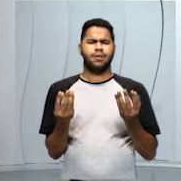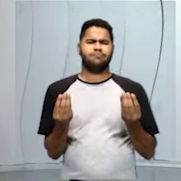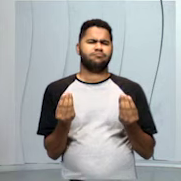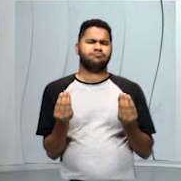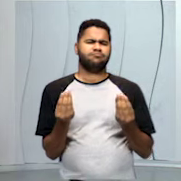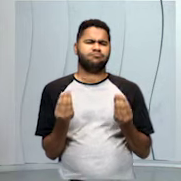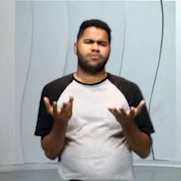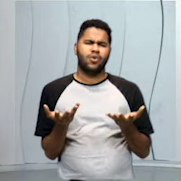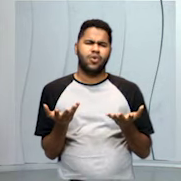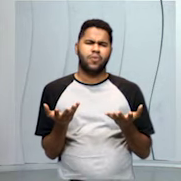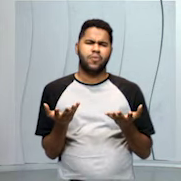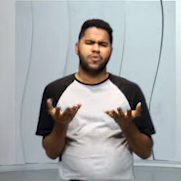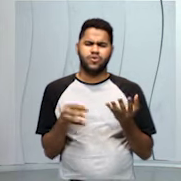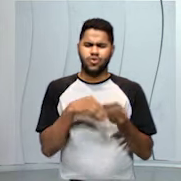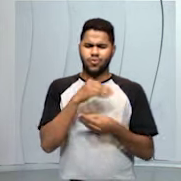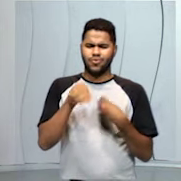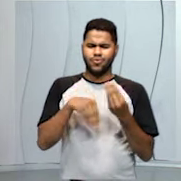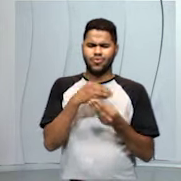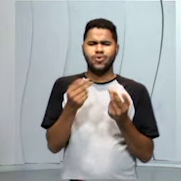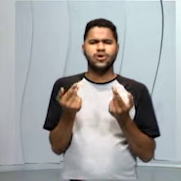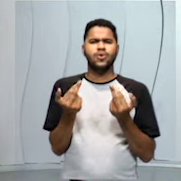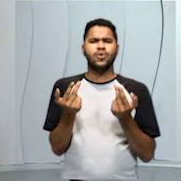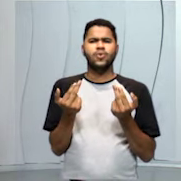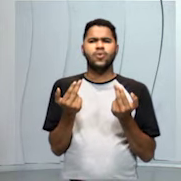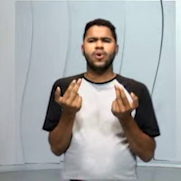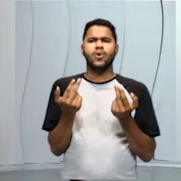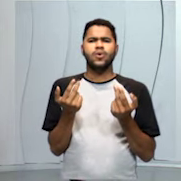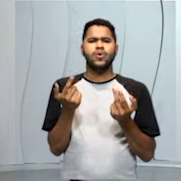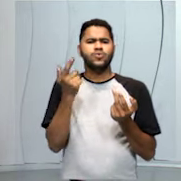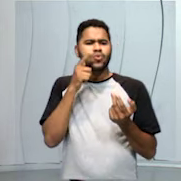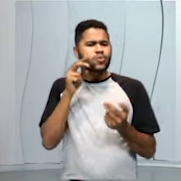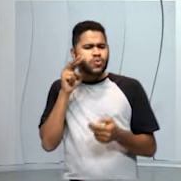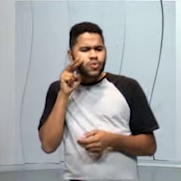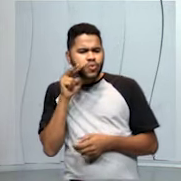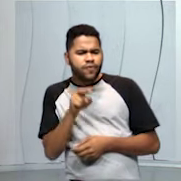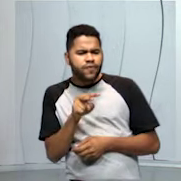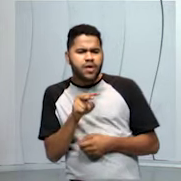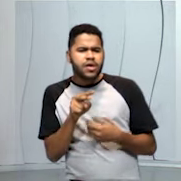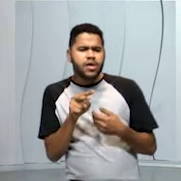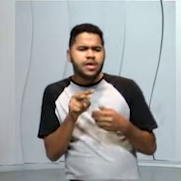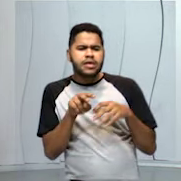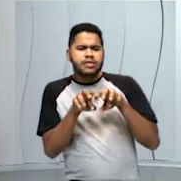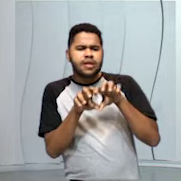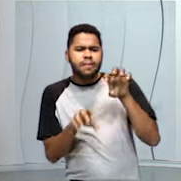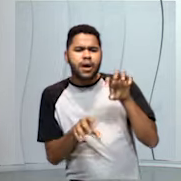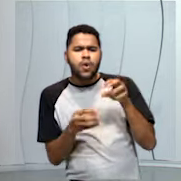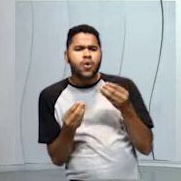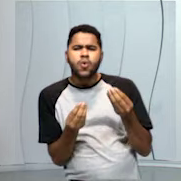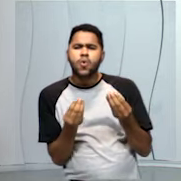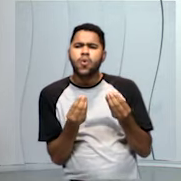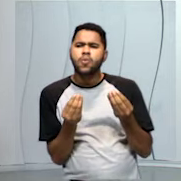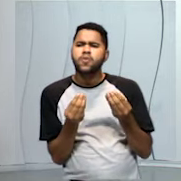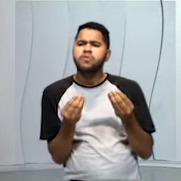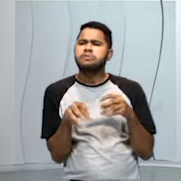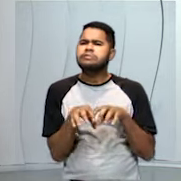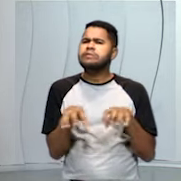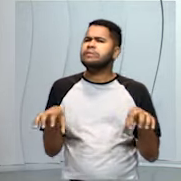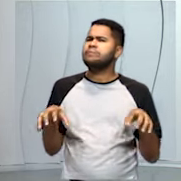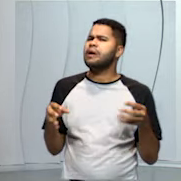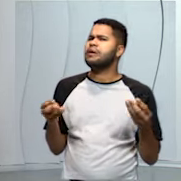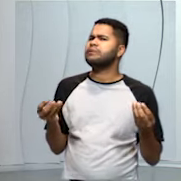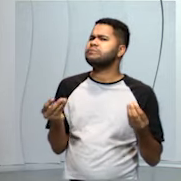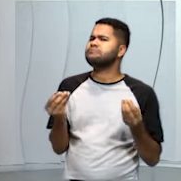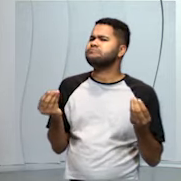como assim? Se eu misturo homogênea, eu nem consigo ver os elementos, não consigo separar nem visualmente,